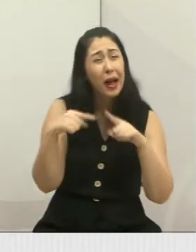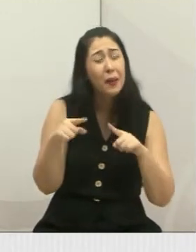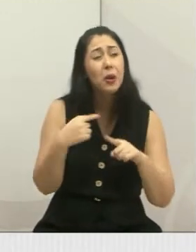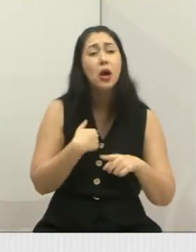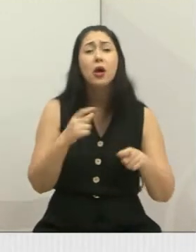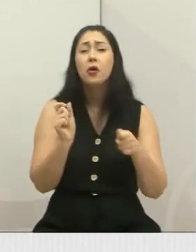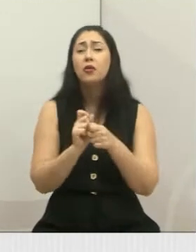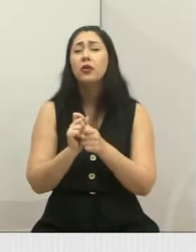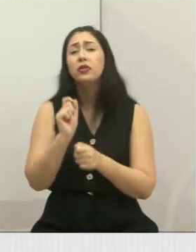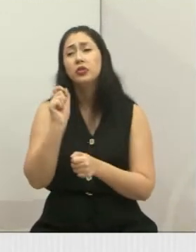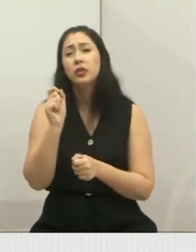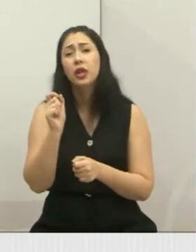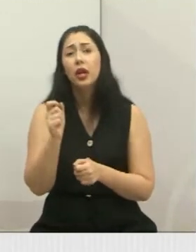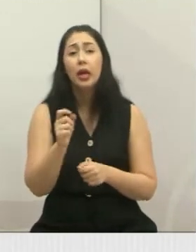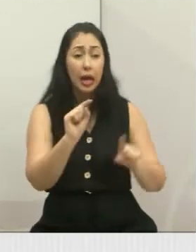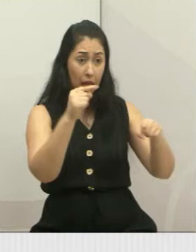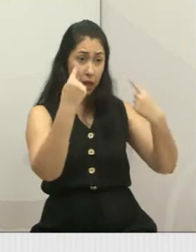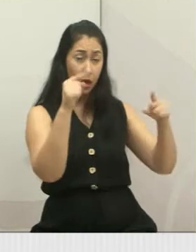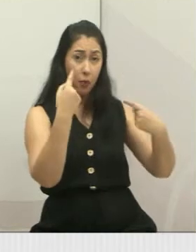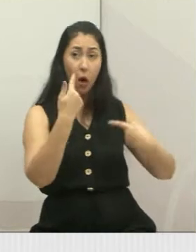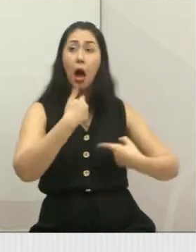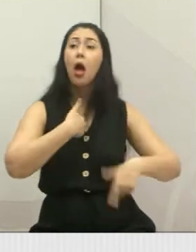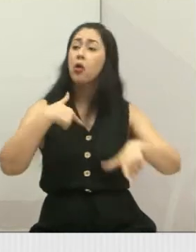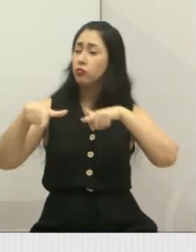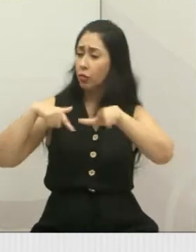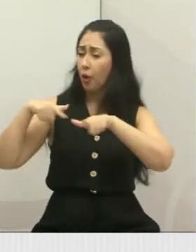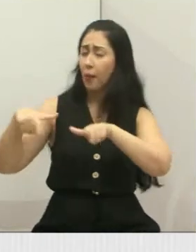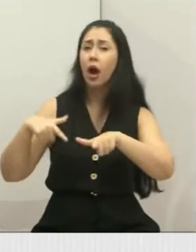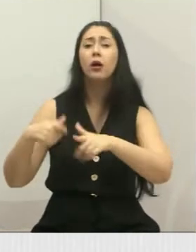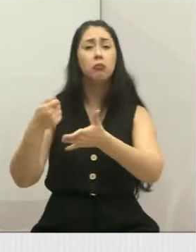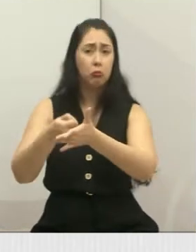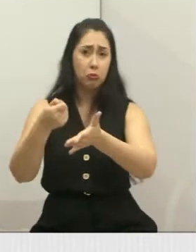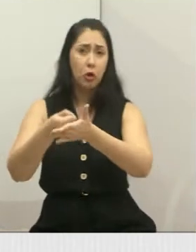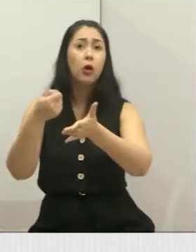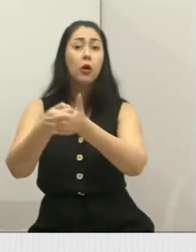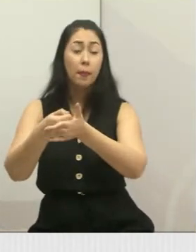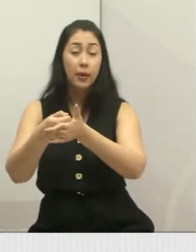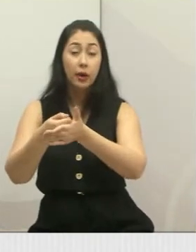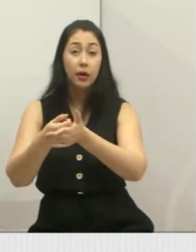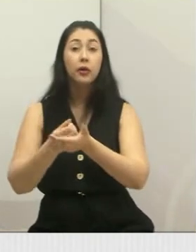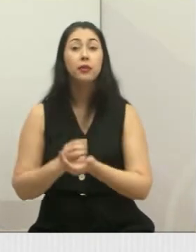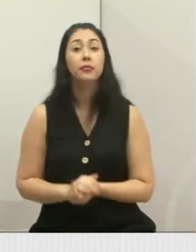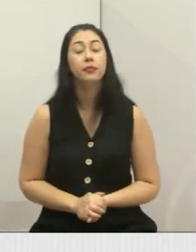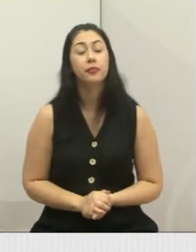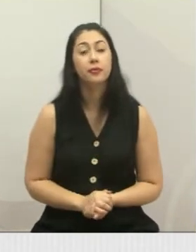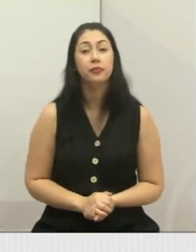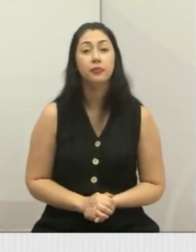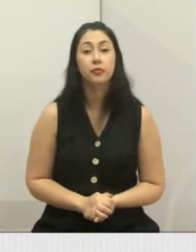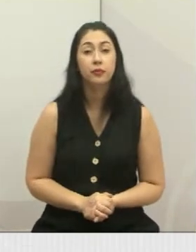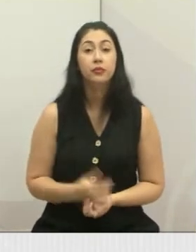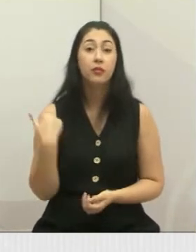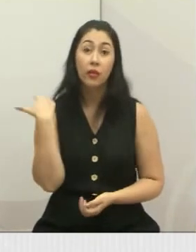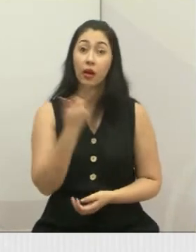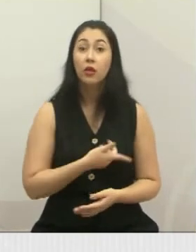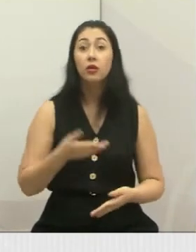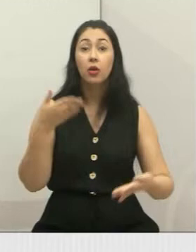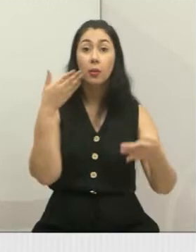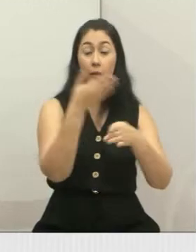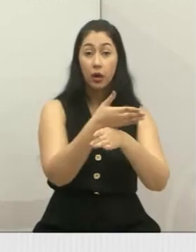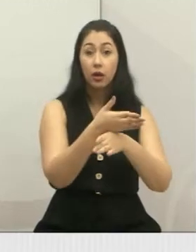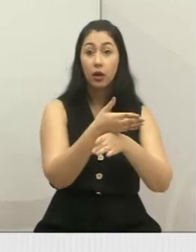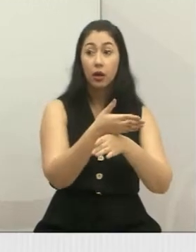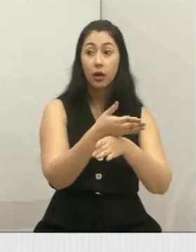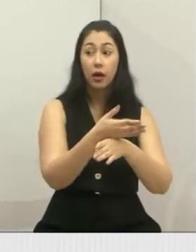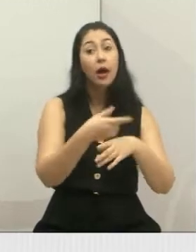eu fiz? Reclamou, vamos trabalhar e vamos fazer o pedido. Aí, estivemos lá, olha, então